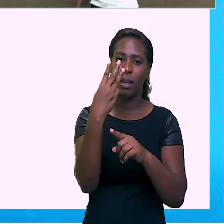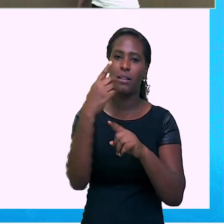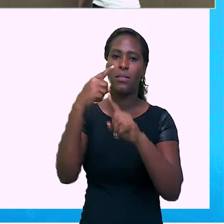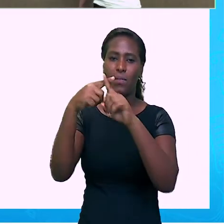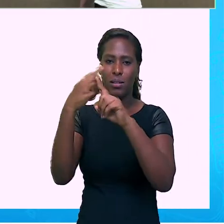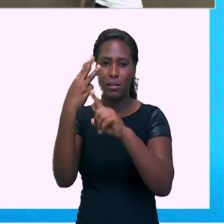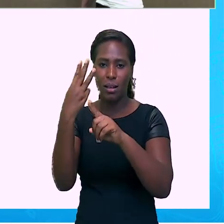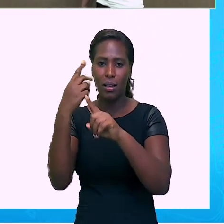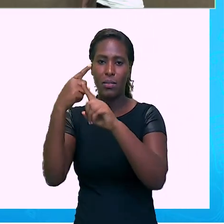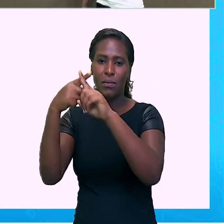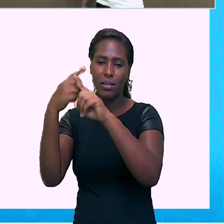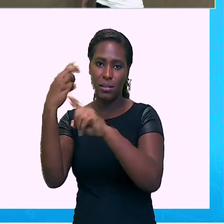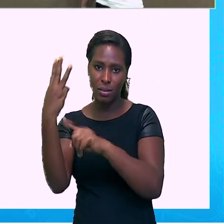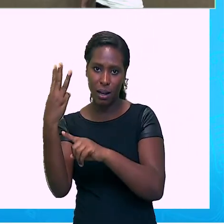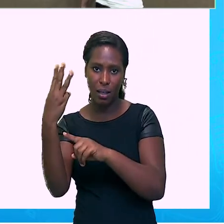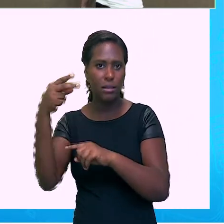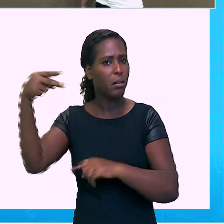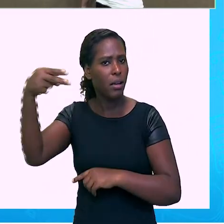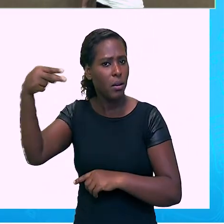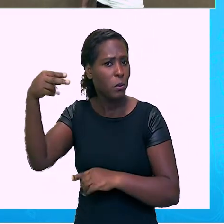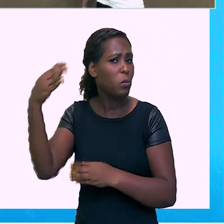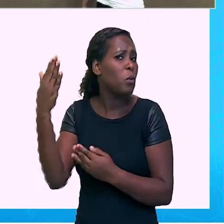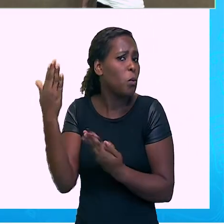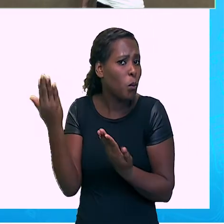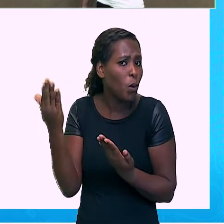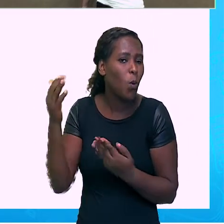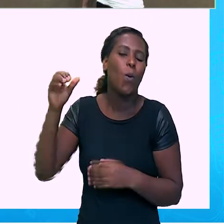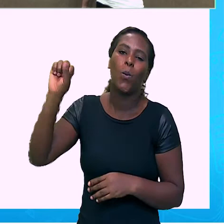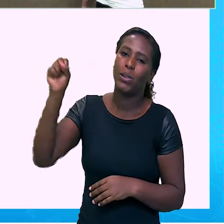27 vezes 3, 81.